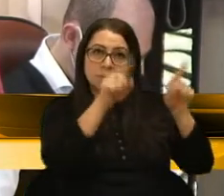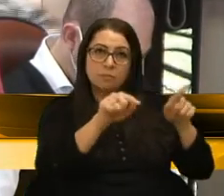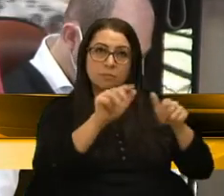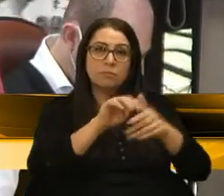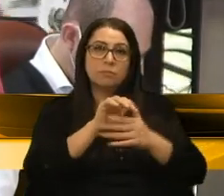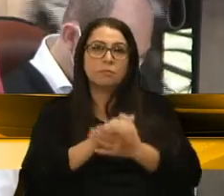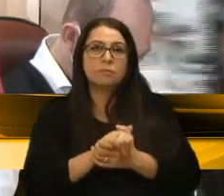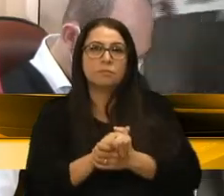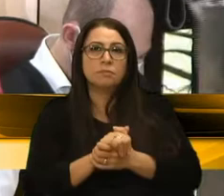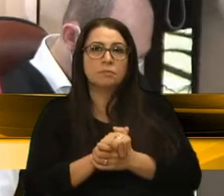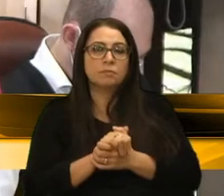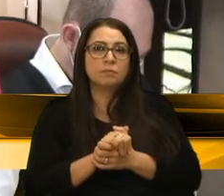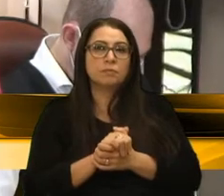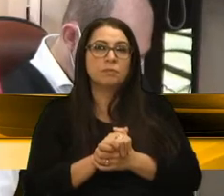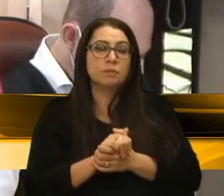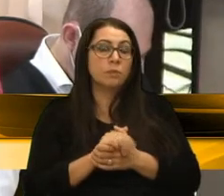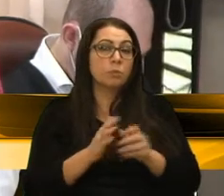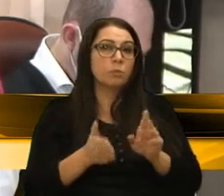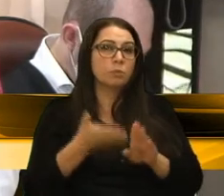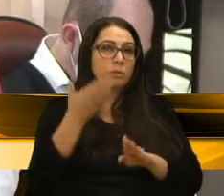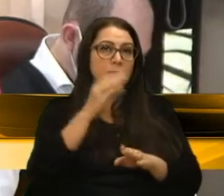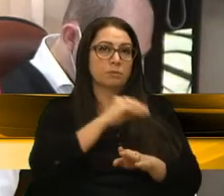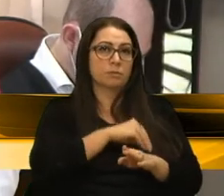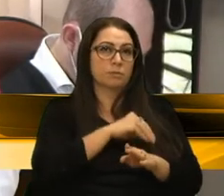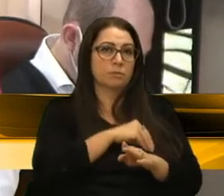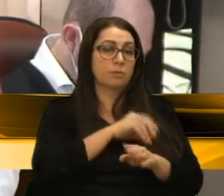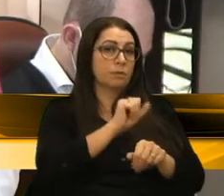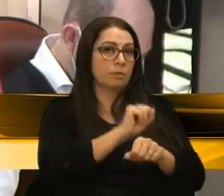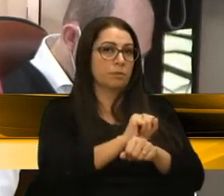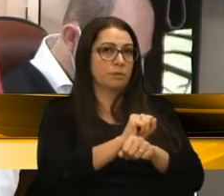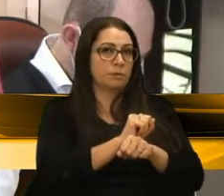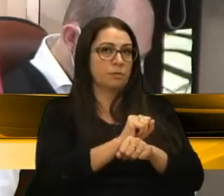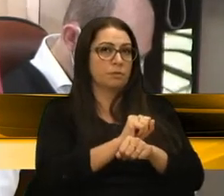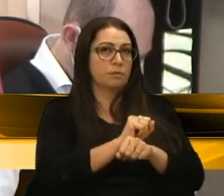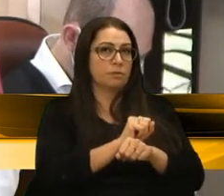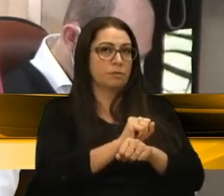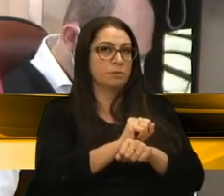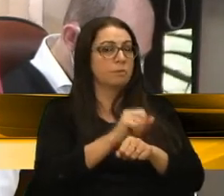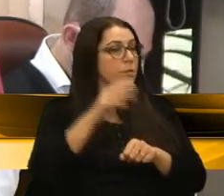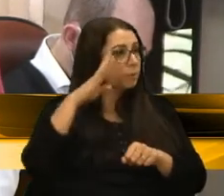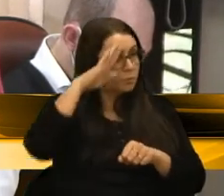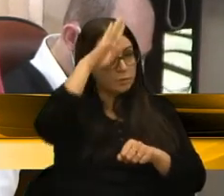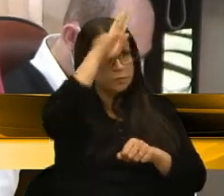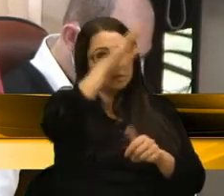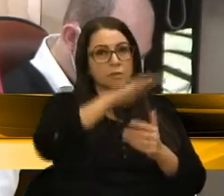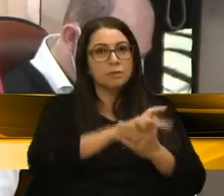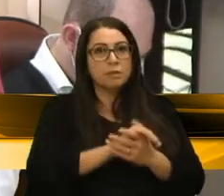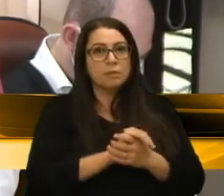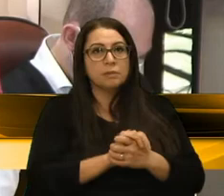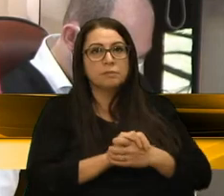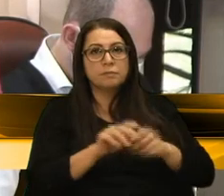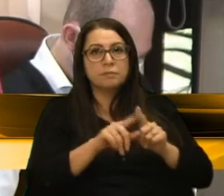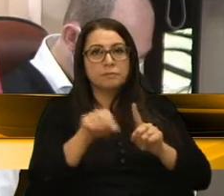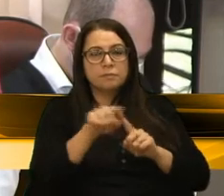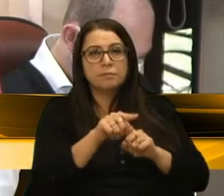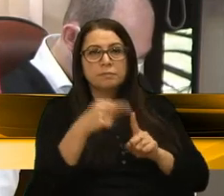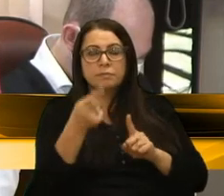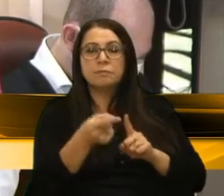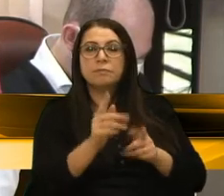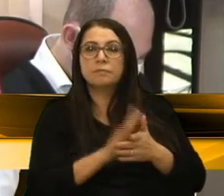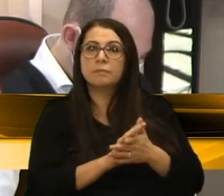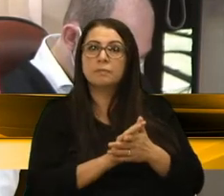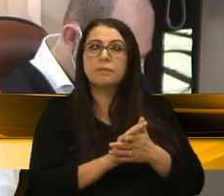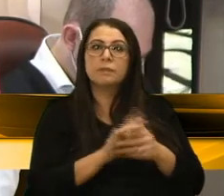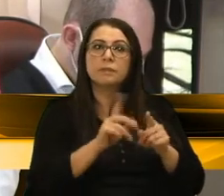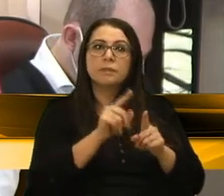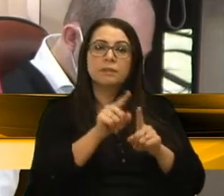ter aumento de salarial, porque está congelado, graças ao presidente Bolsonaro, mas vai ter esse aumento